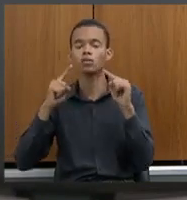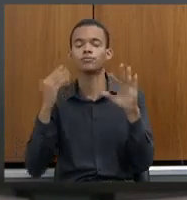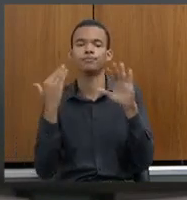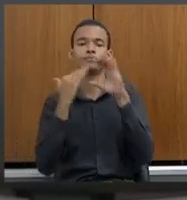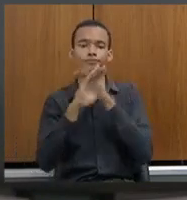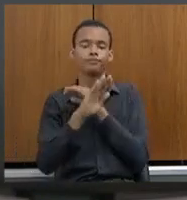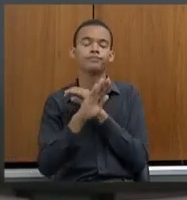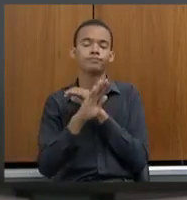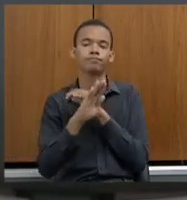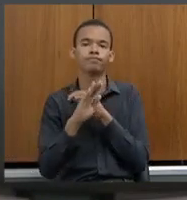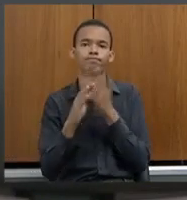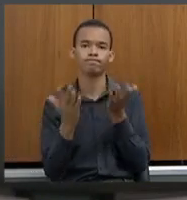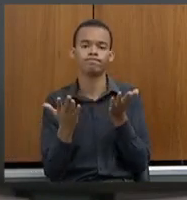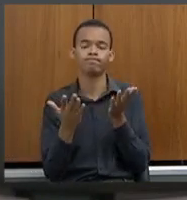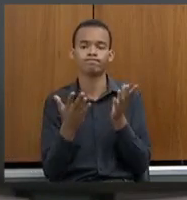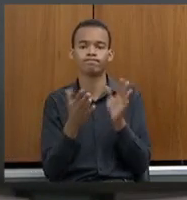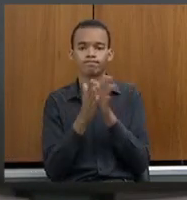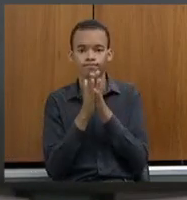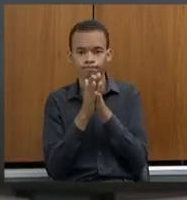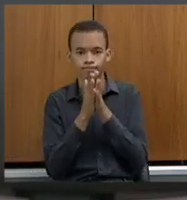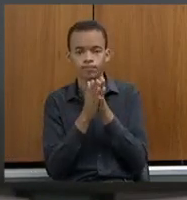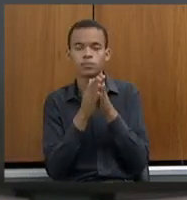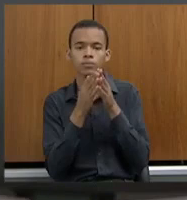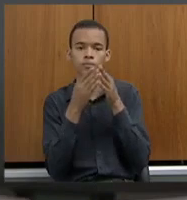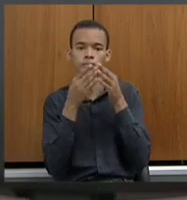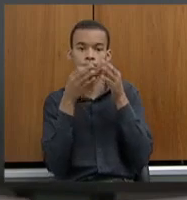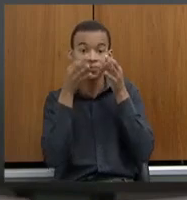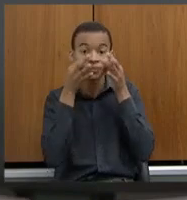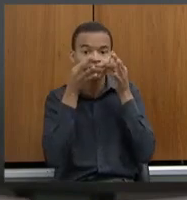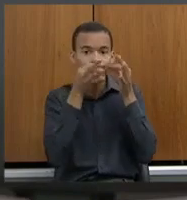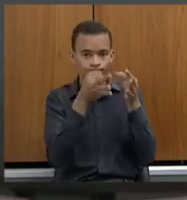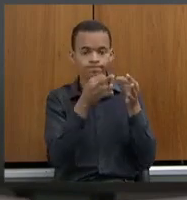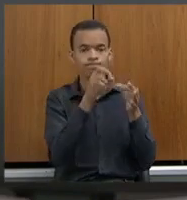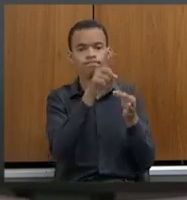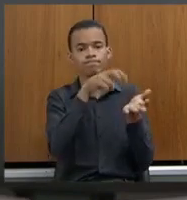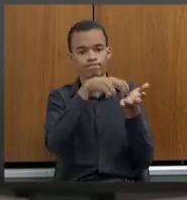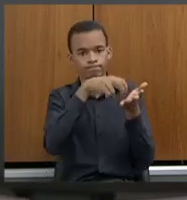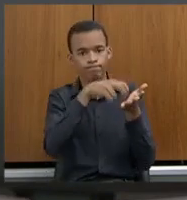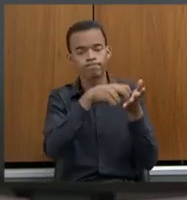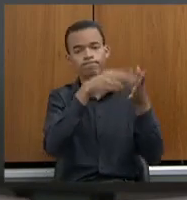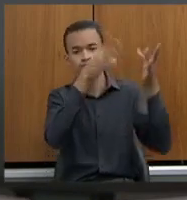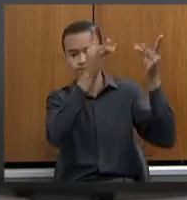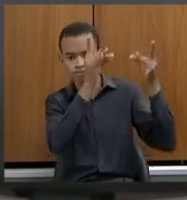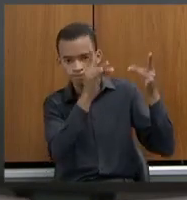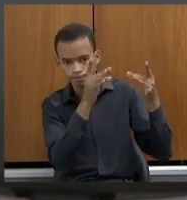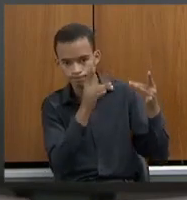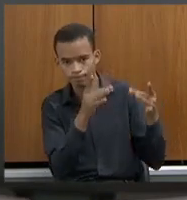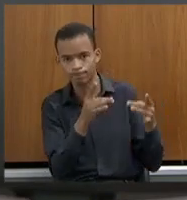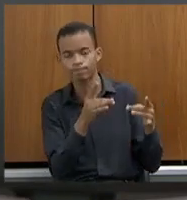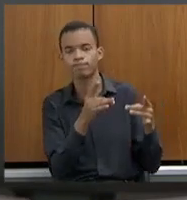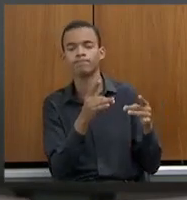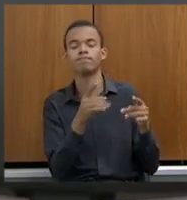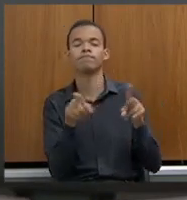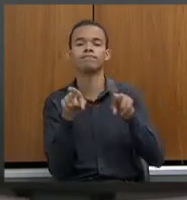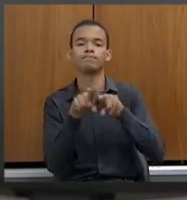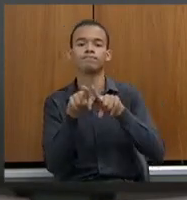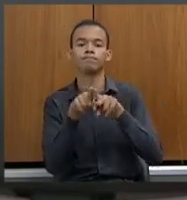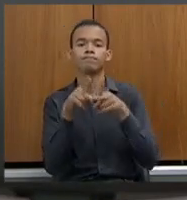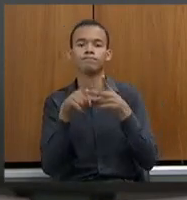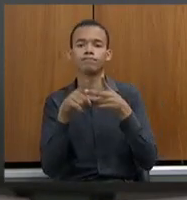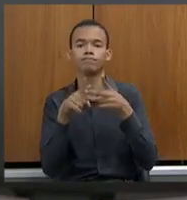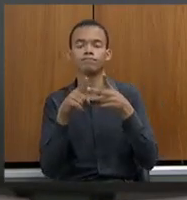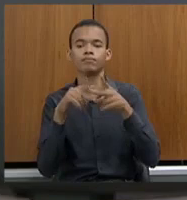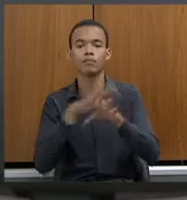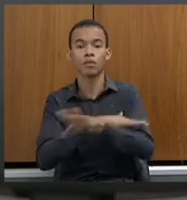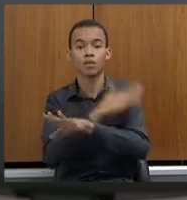Seria bom, o senhor, trazer isso com mais detalhes. A questão do plantão digital, o senhor